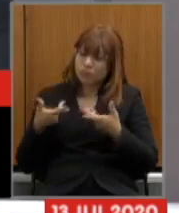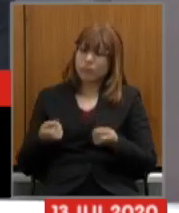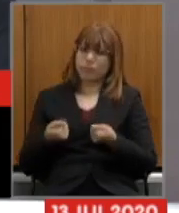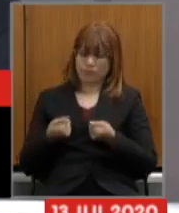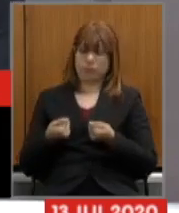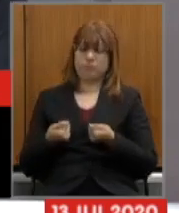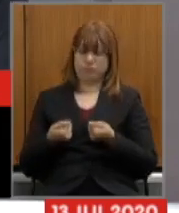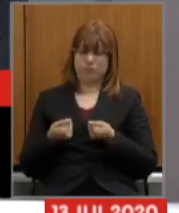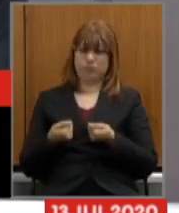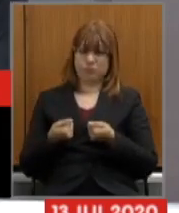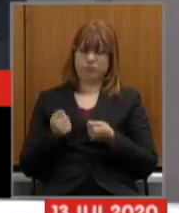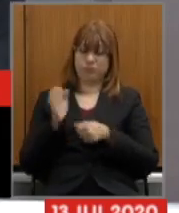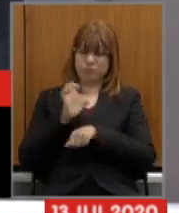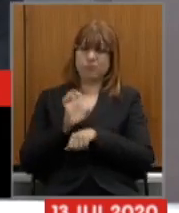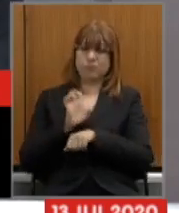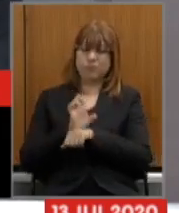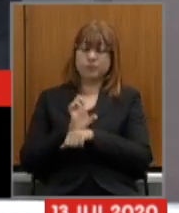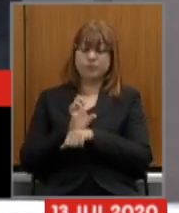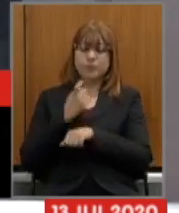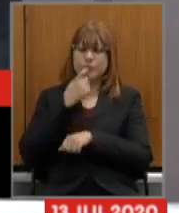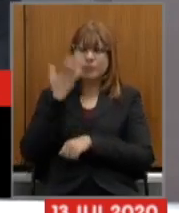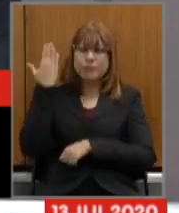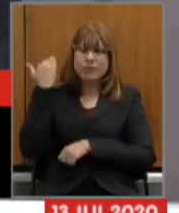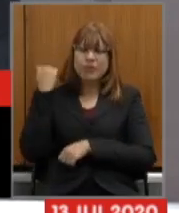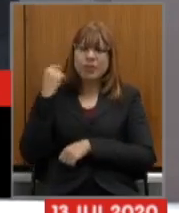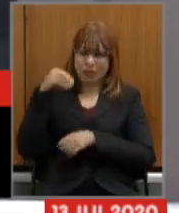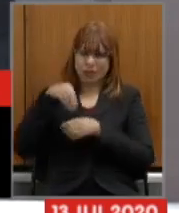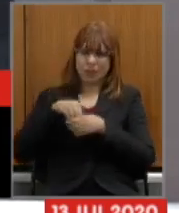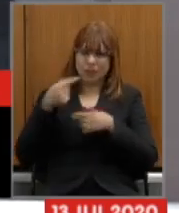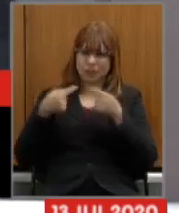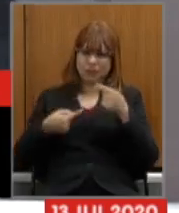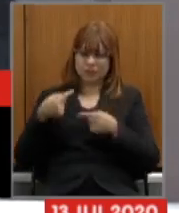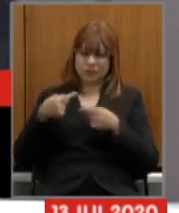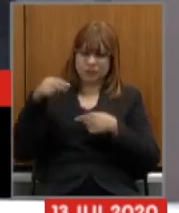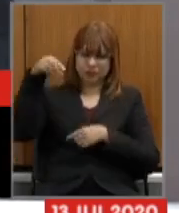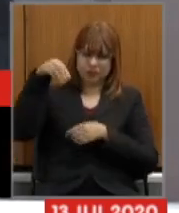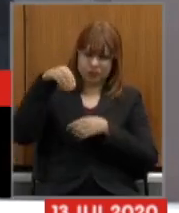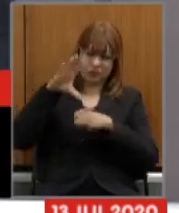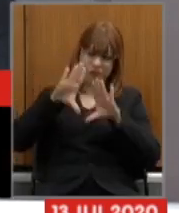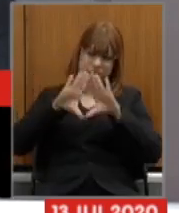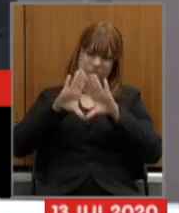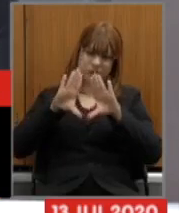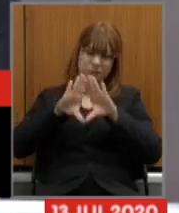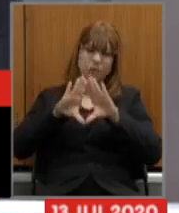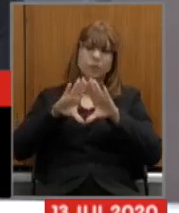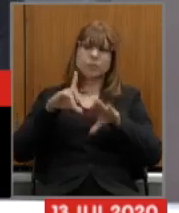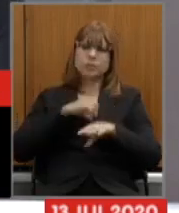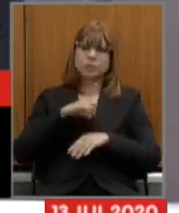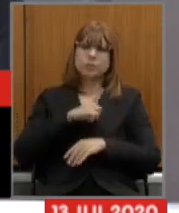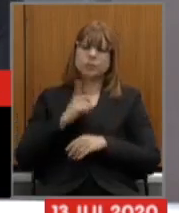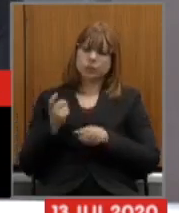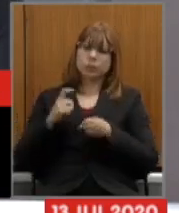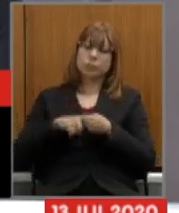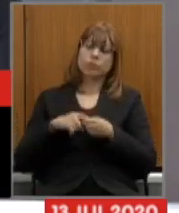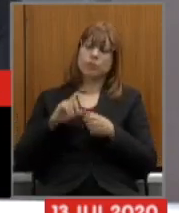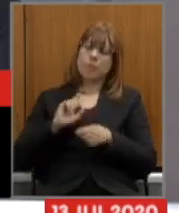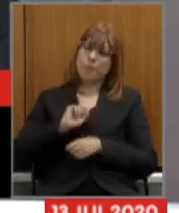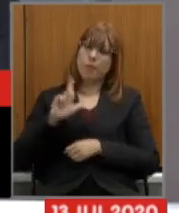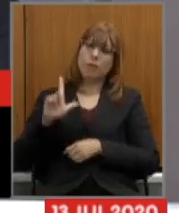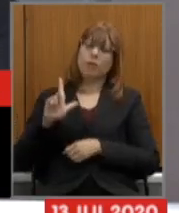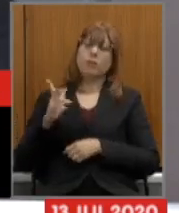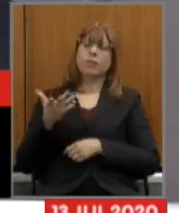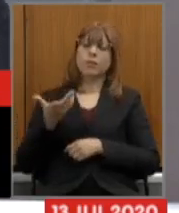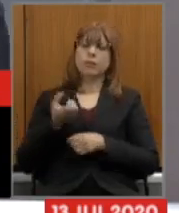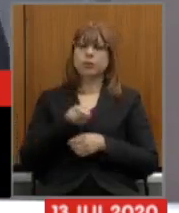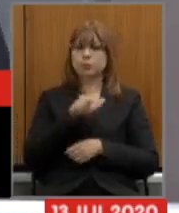tivemos há pouco tempo aqui na Assembleia Legislativa uma discussão sobre recomposição salarial de servidores o estado de Minas Gerais hoje simplesmente